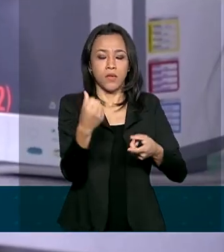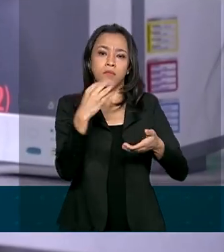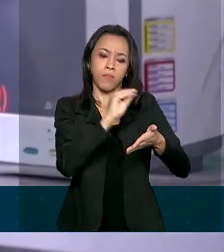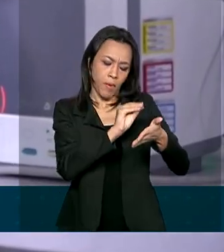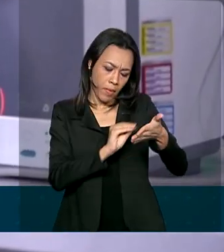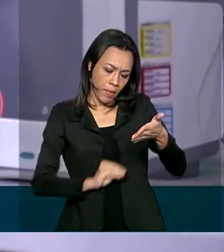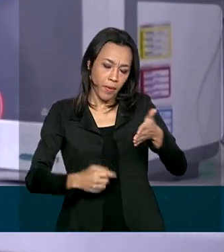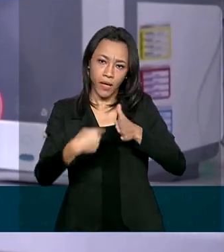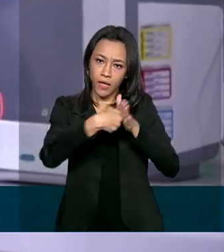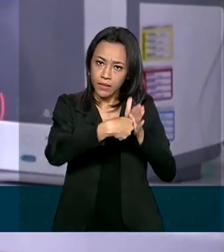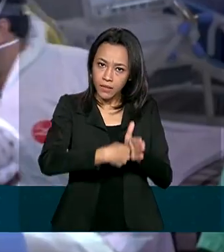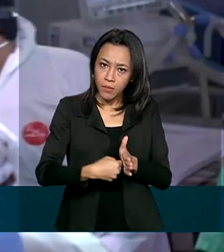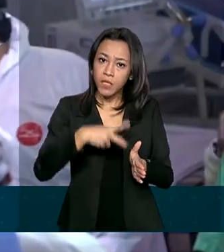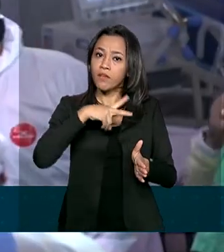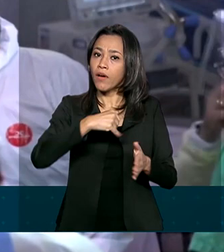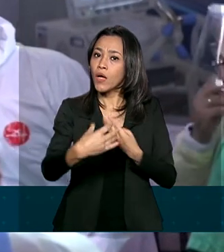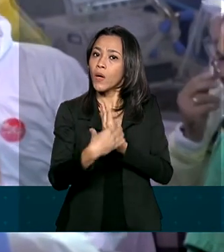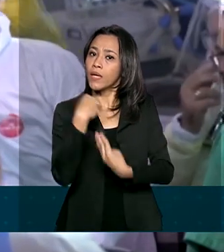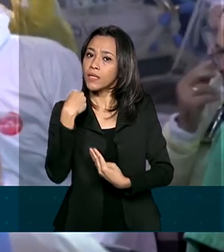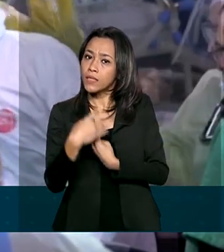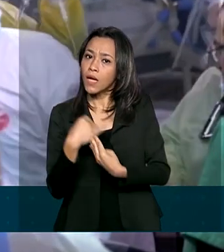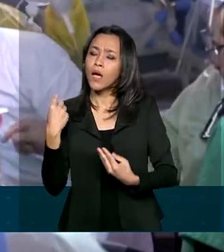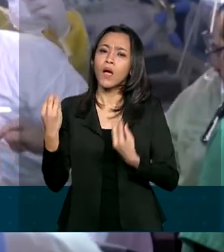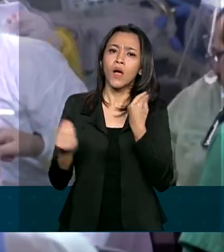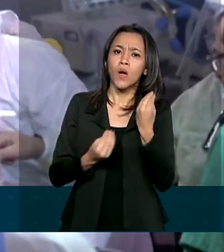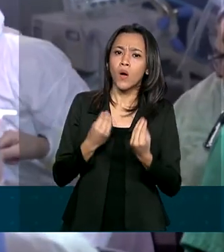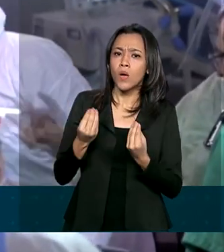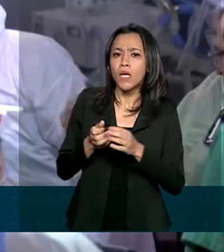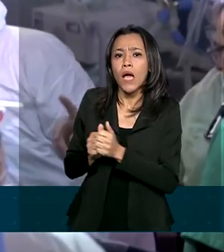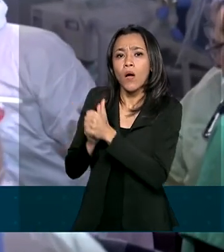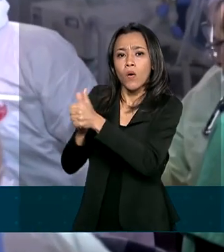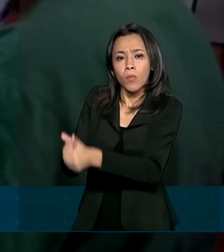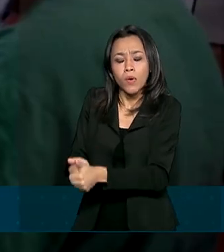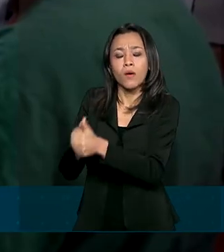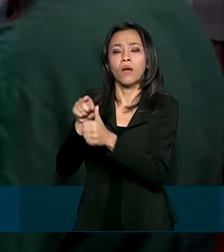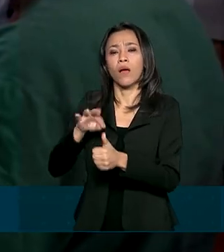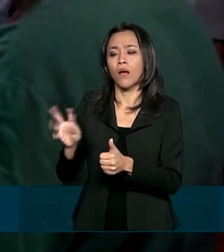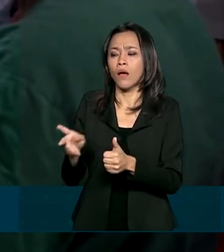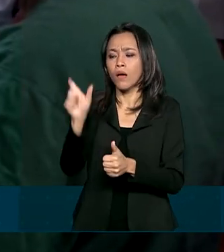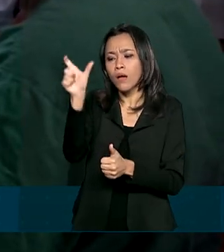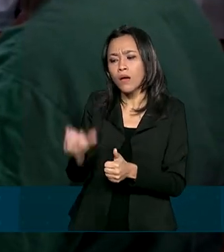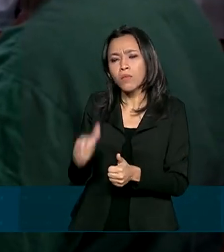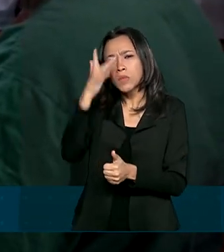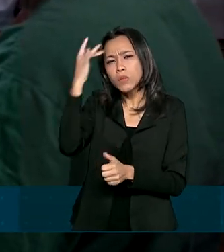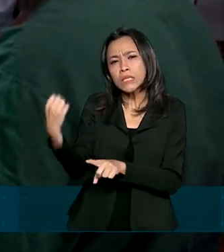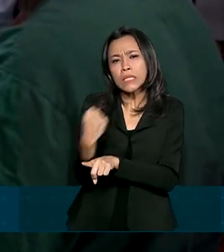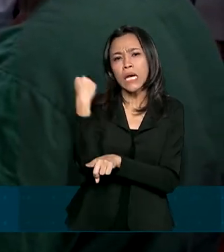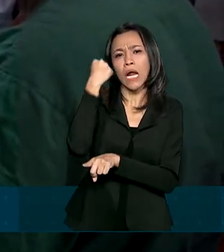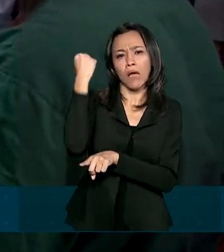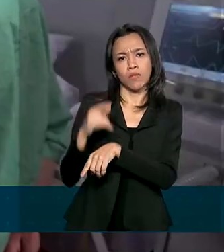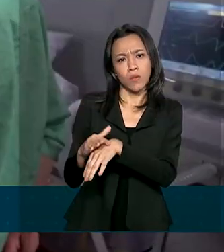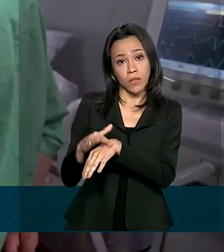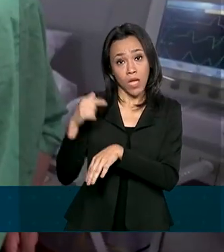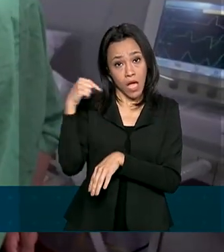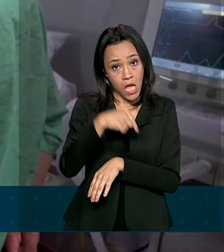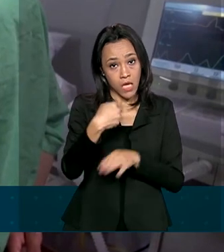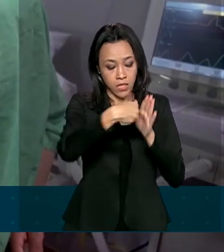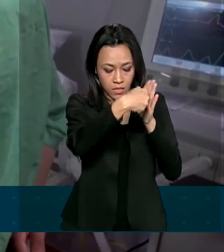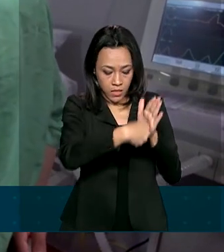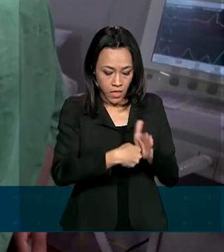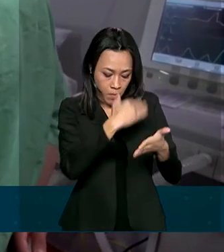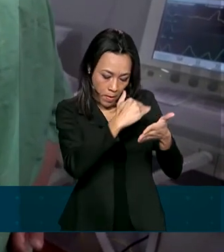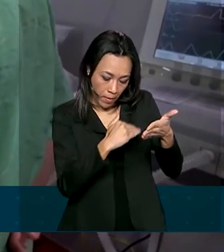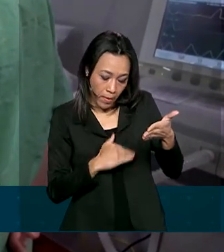auxiliar no diagnóstico e no acompanhamento dos casos mais graves da doença. Esses exames vão ajudar os profissionais de saúde